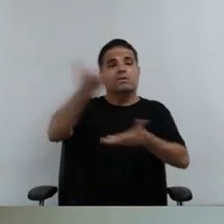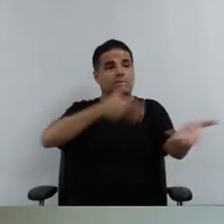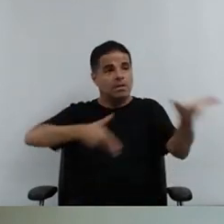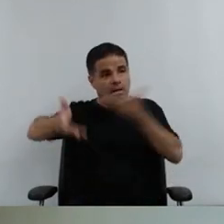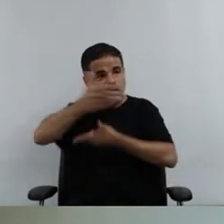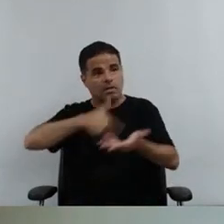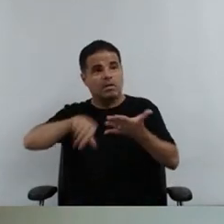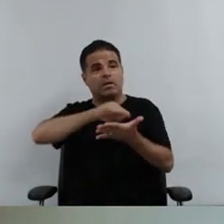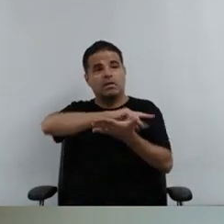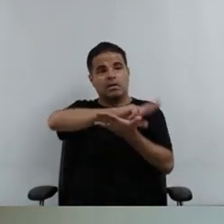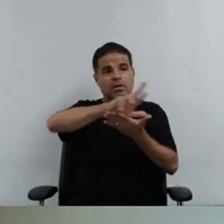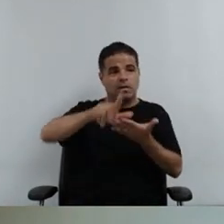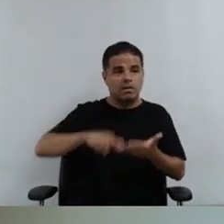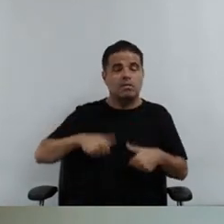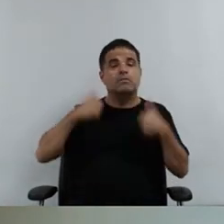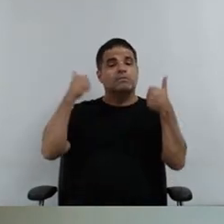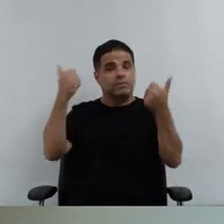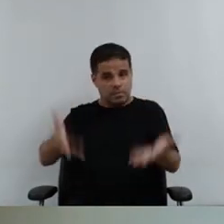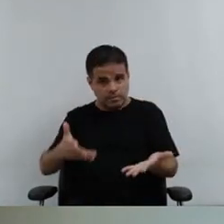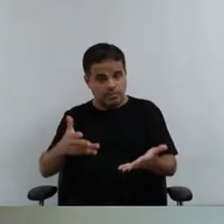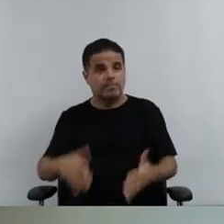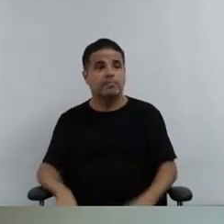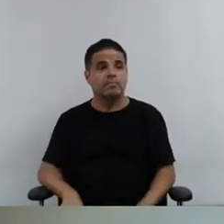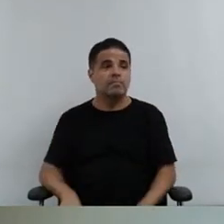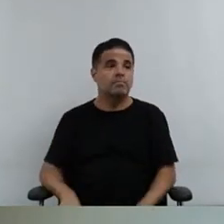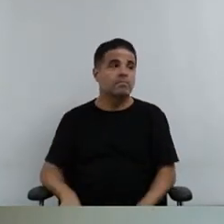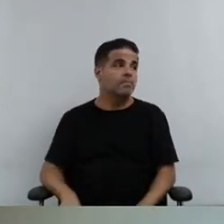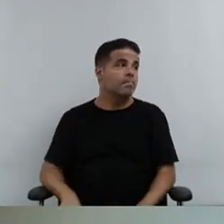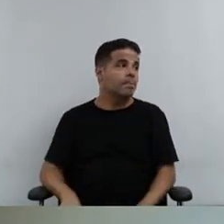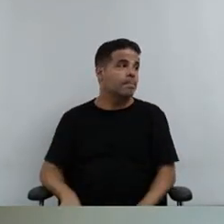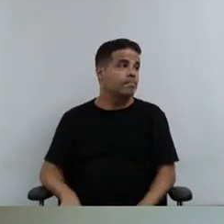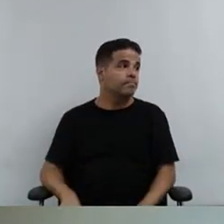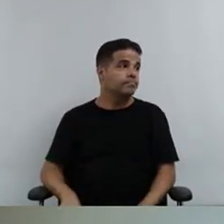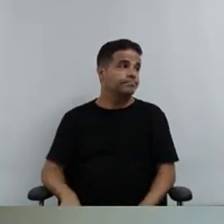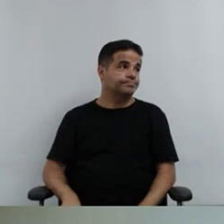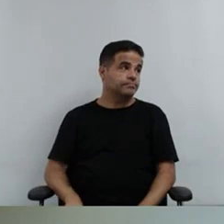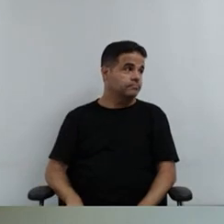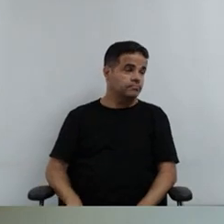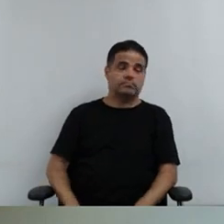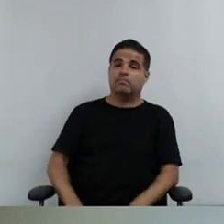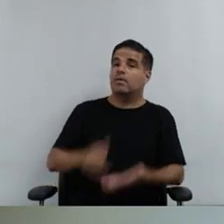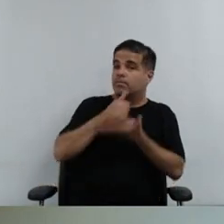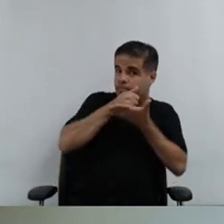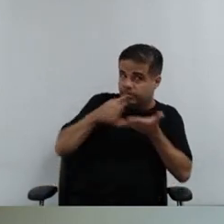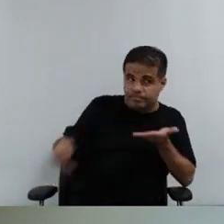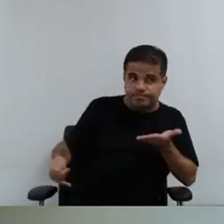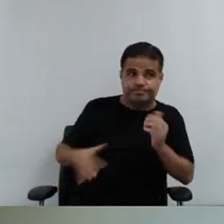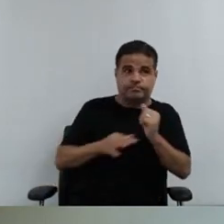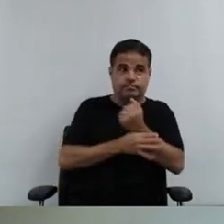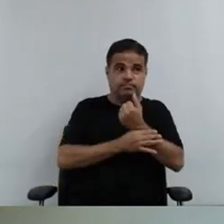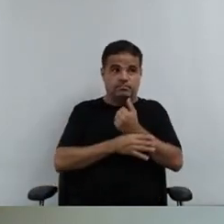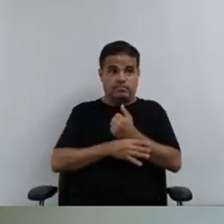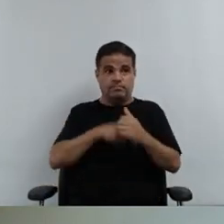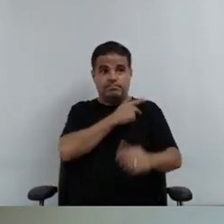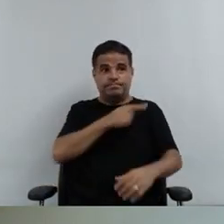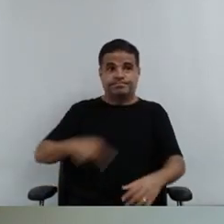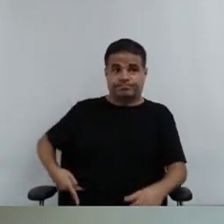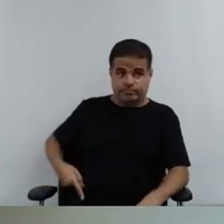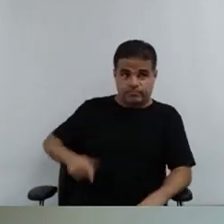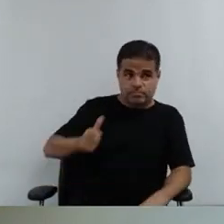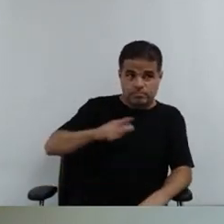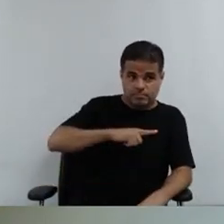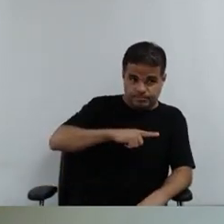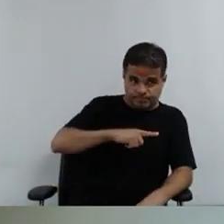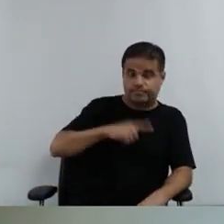diversos outros núcleos, por exemplo, com a questão das drogas, políticas sobre drogas, segurança pública, e que tem a